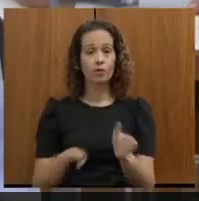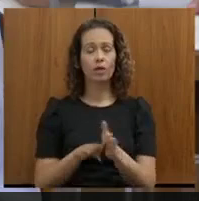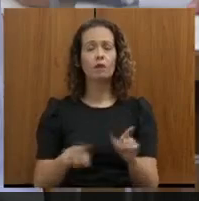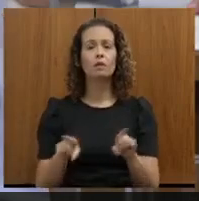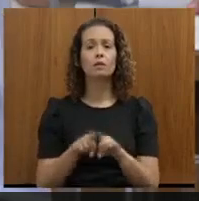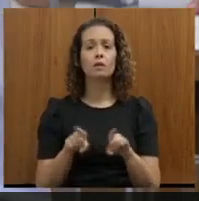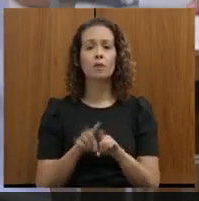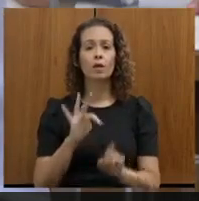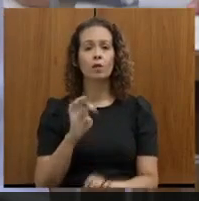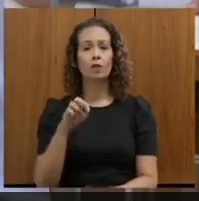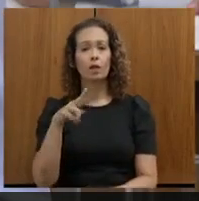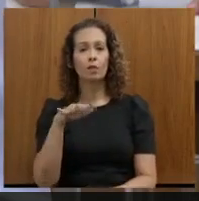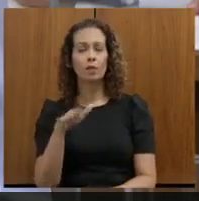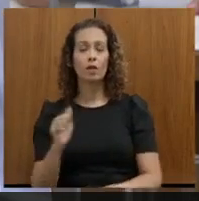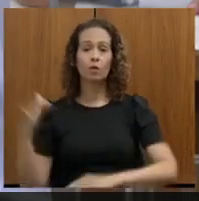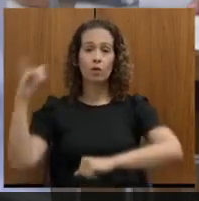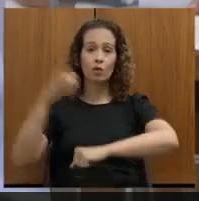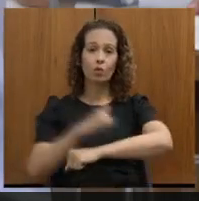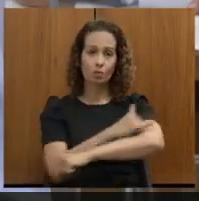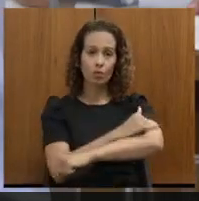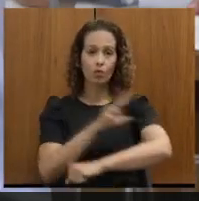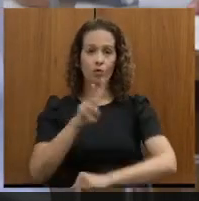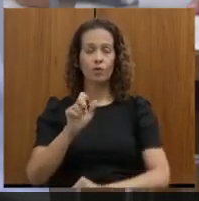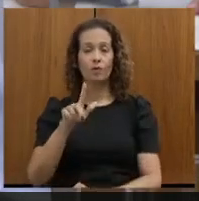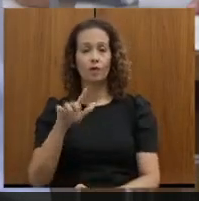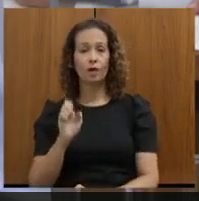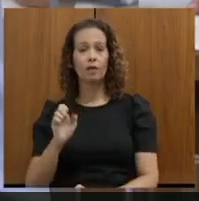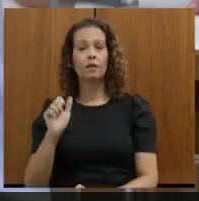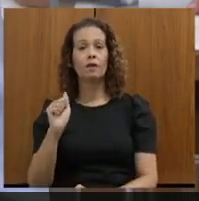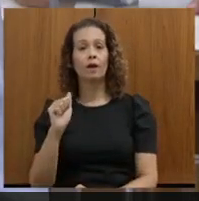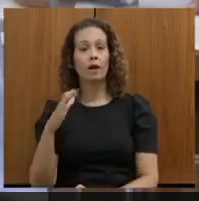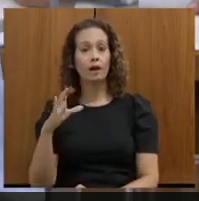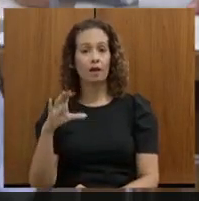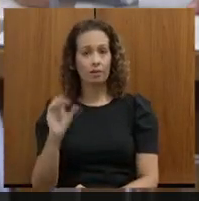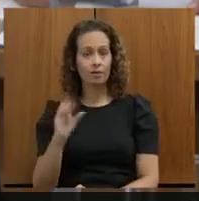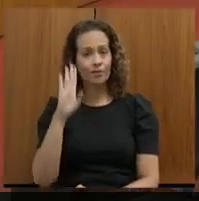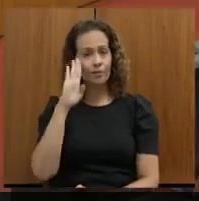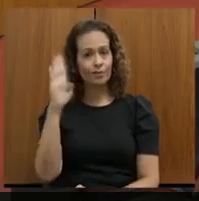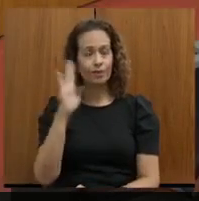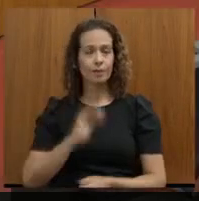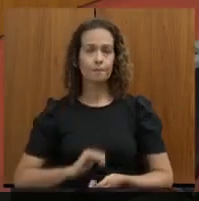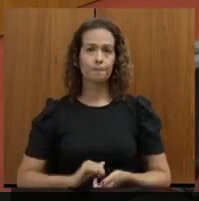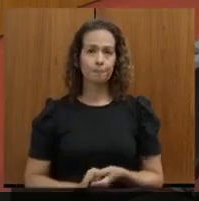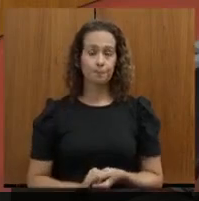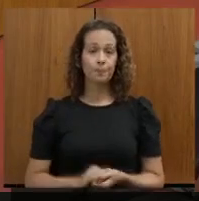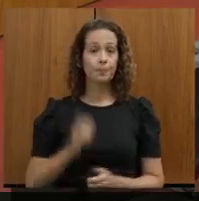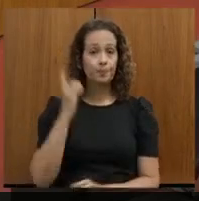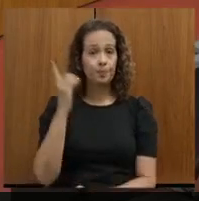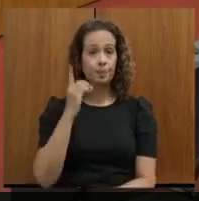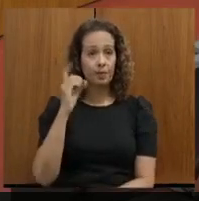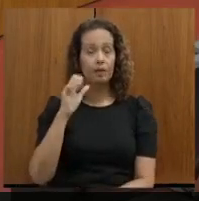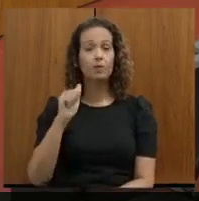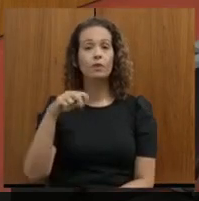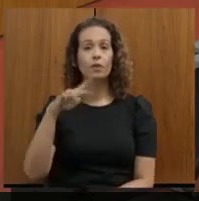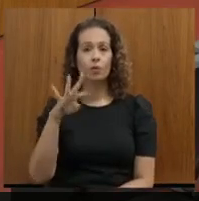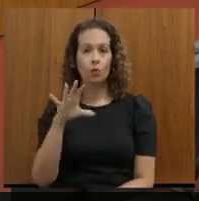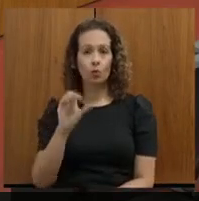também do aeroporto do Vale do Aço, que é fundamental. Muito bem. Deputado Antônio Casarantes.